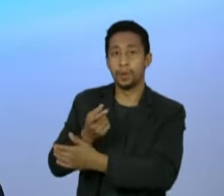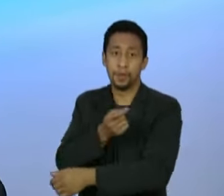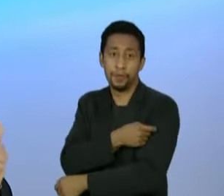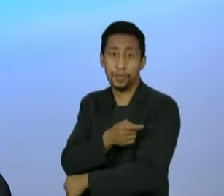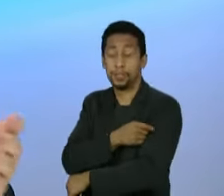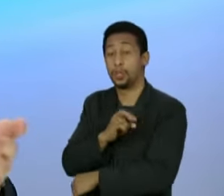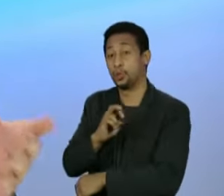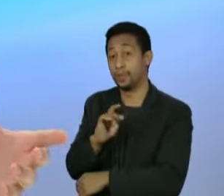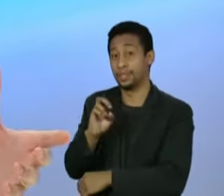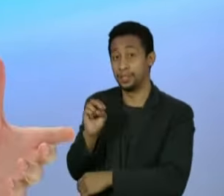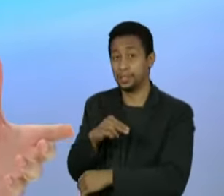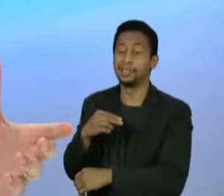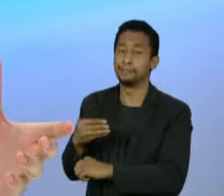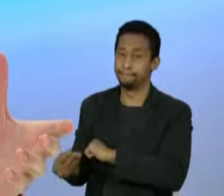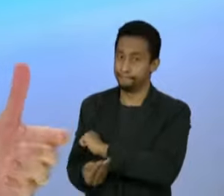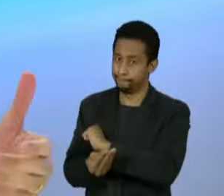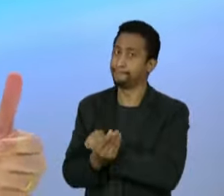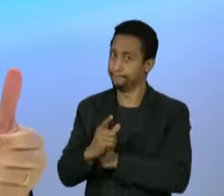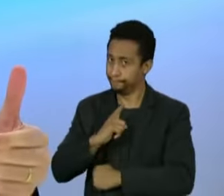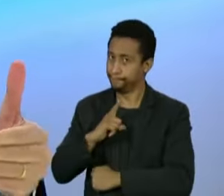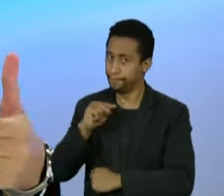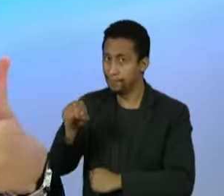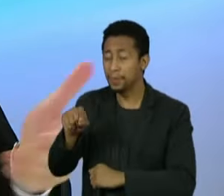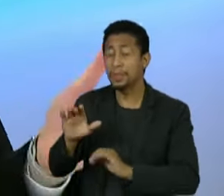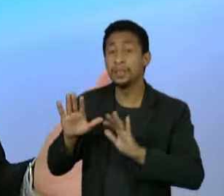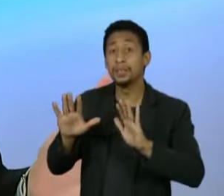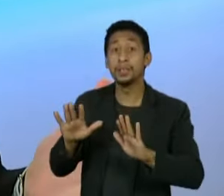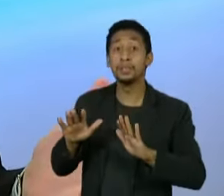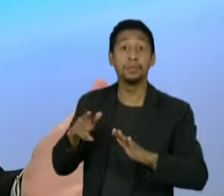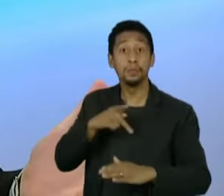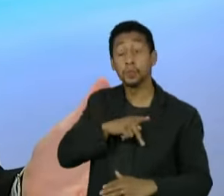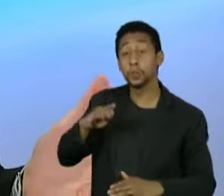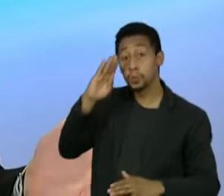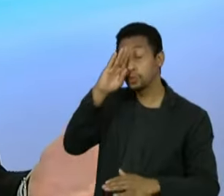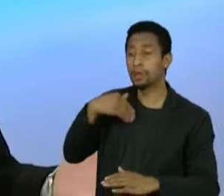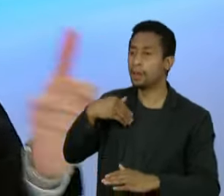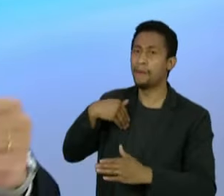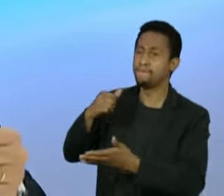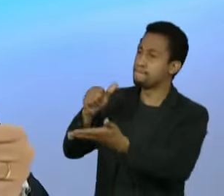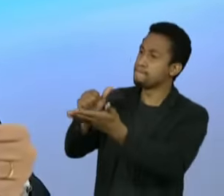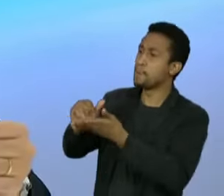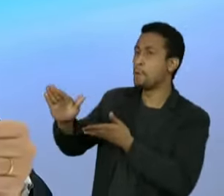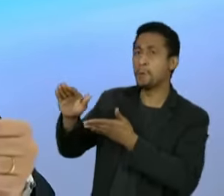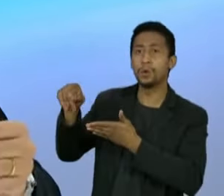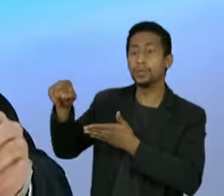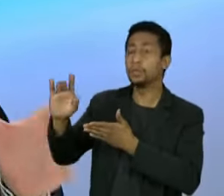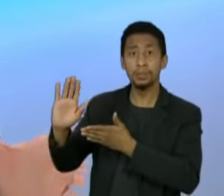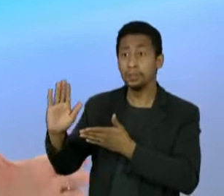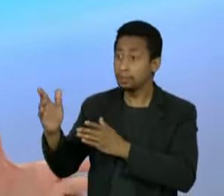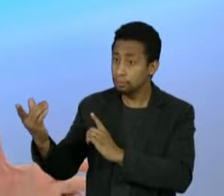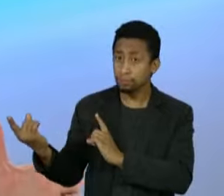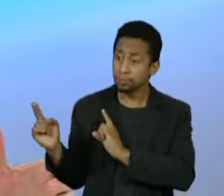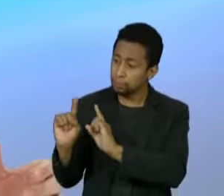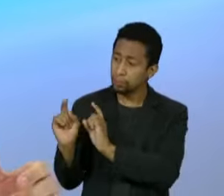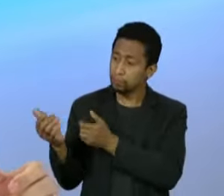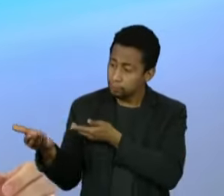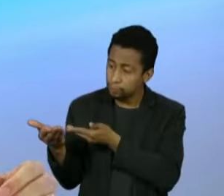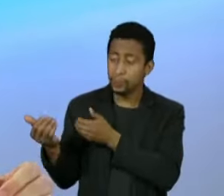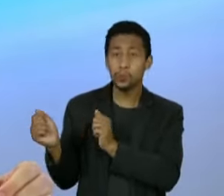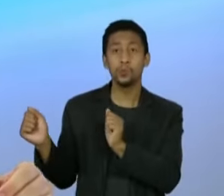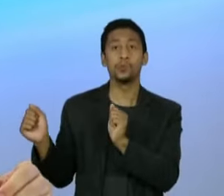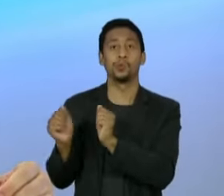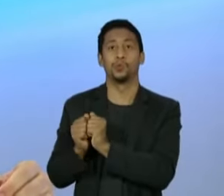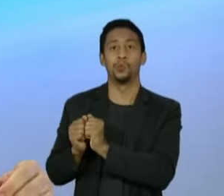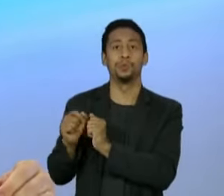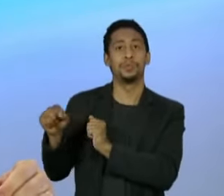Mas, ao que parece, o presidente não chutou Ricardo Barros da liderança do governo, manteve ele próximo para manter essa governabilidade, é